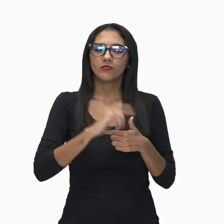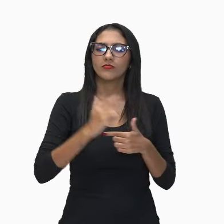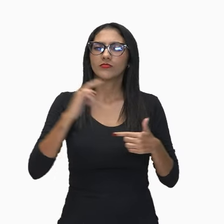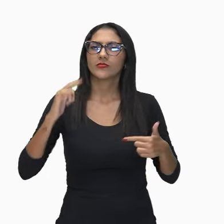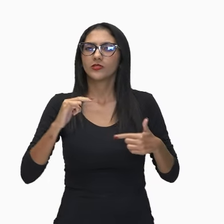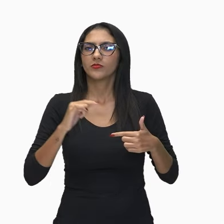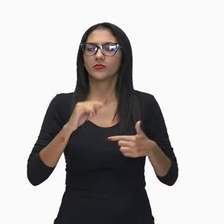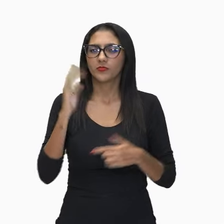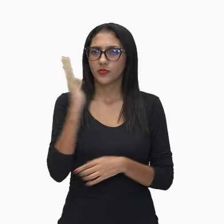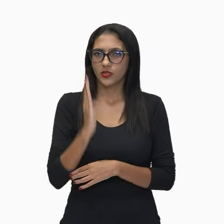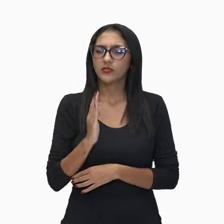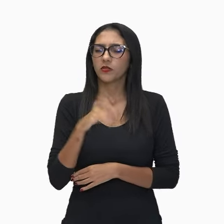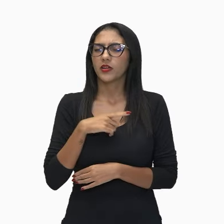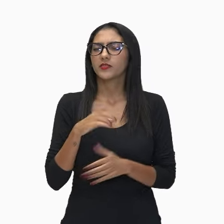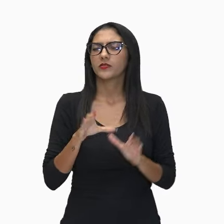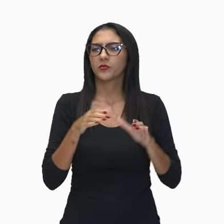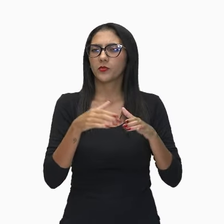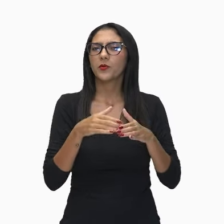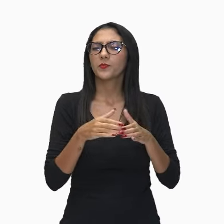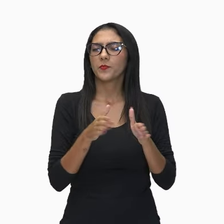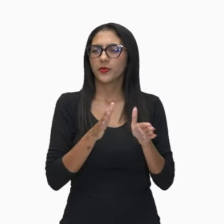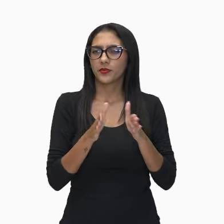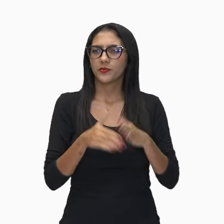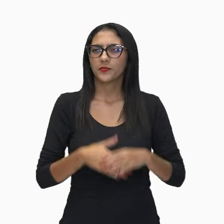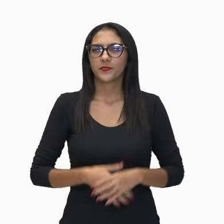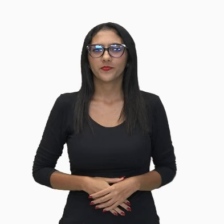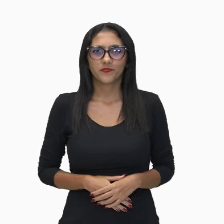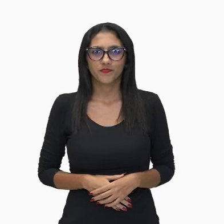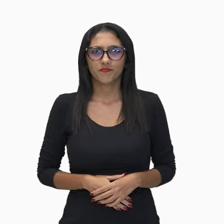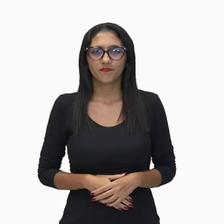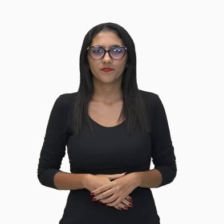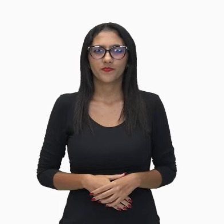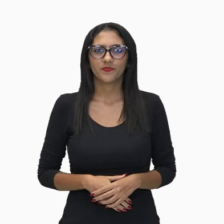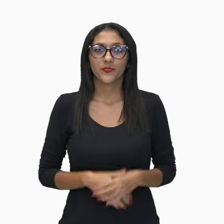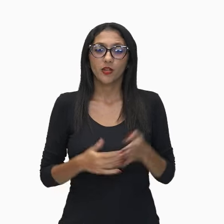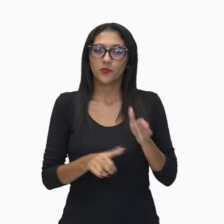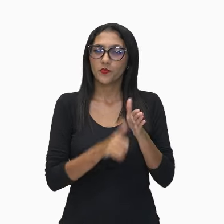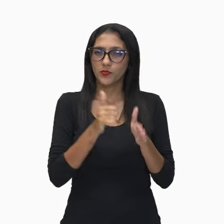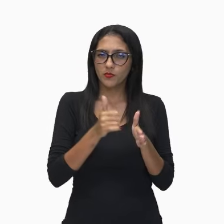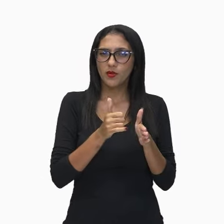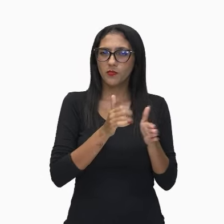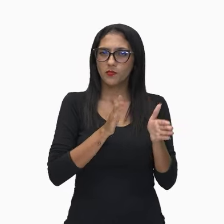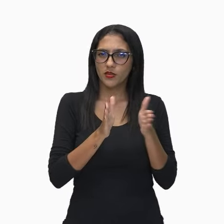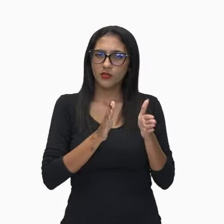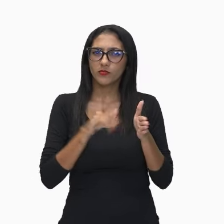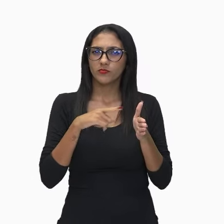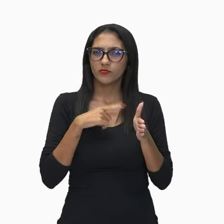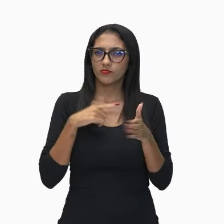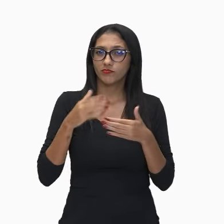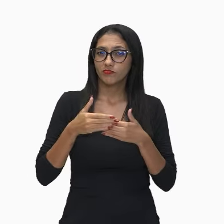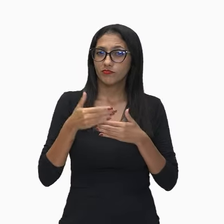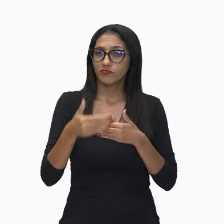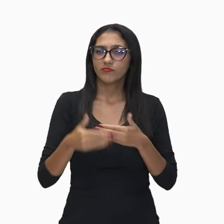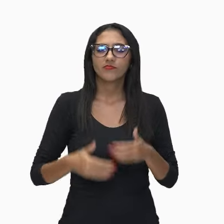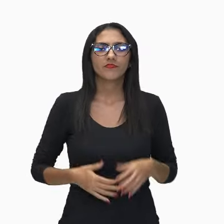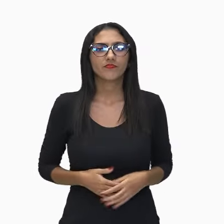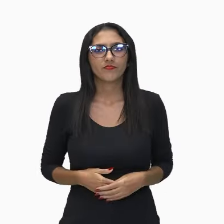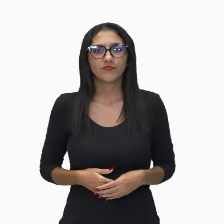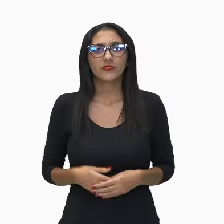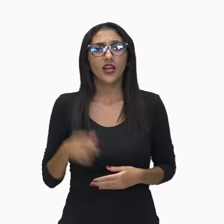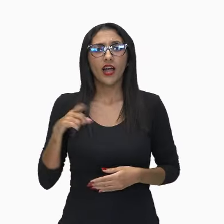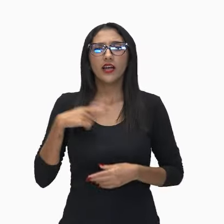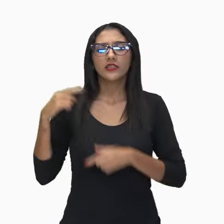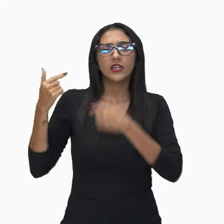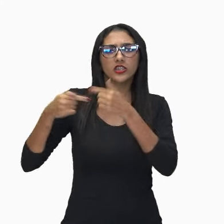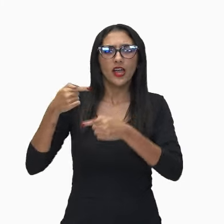este período, correto? E na primeira fase, os modernistas de primeira fase, seguindo adiante, eles vão